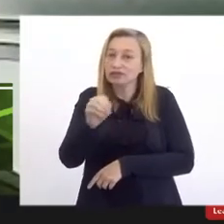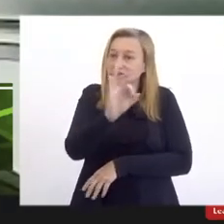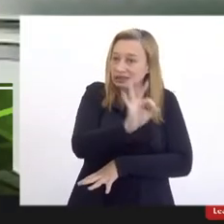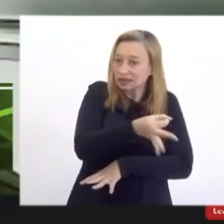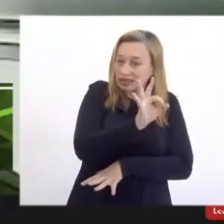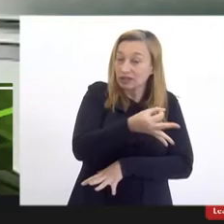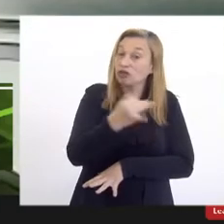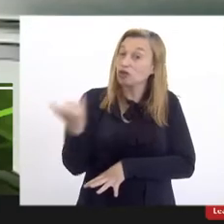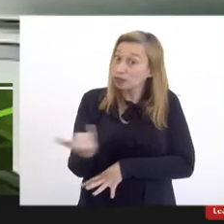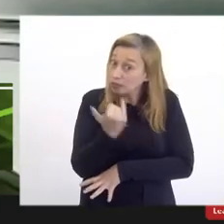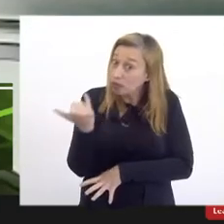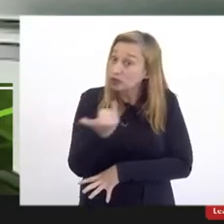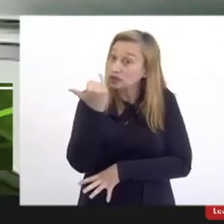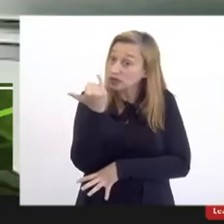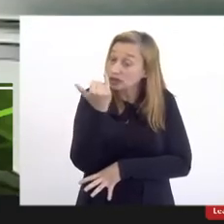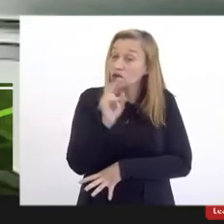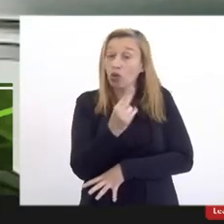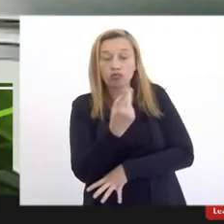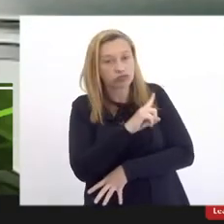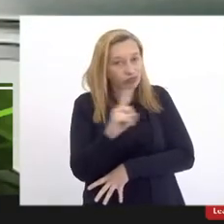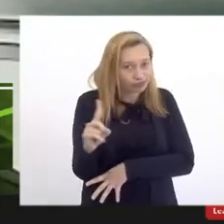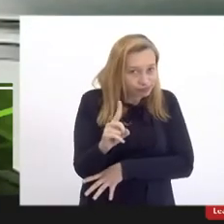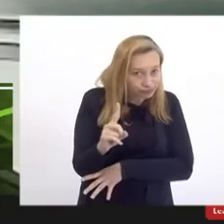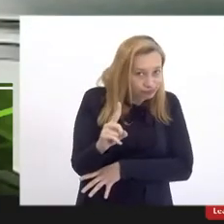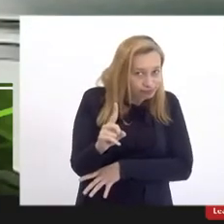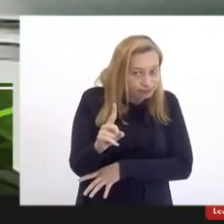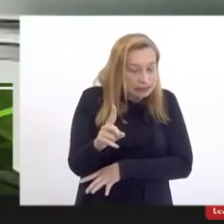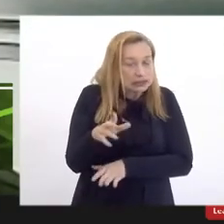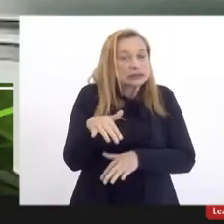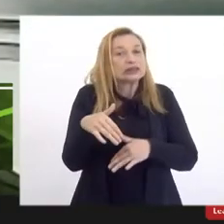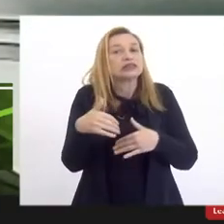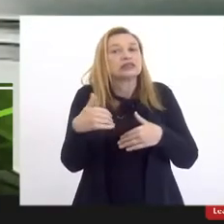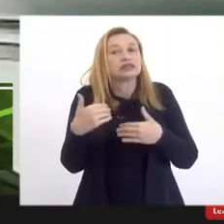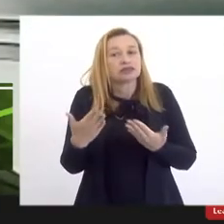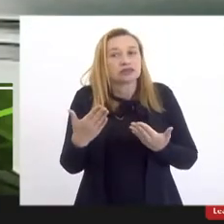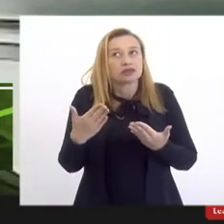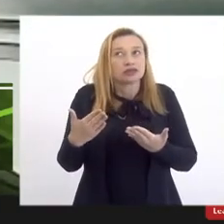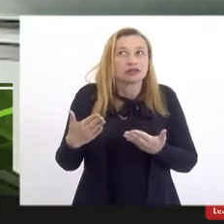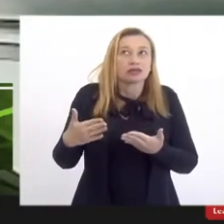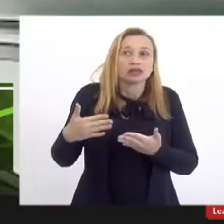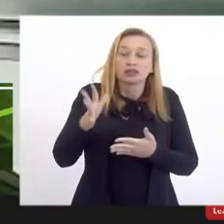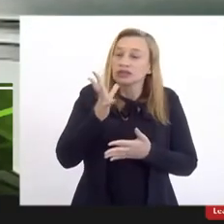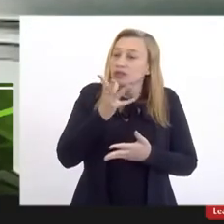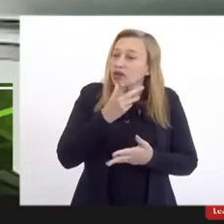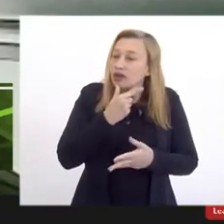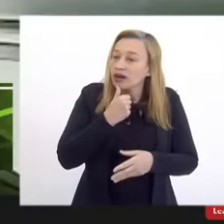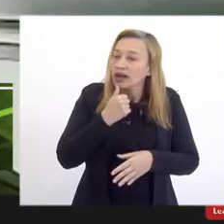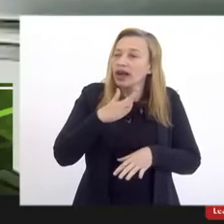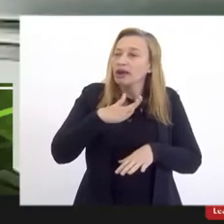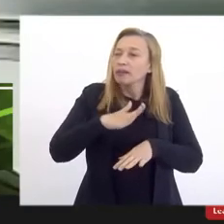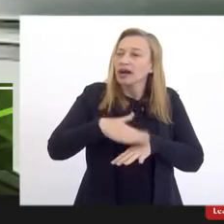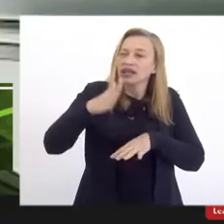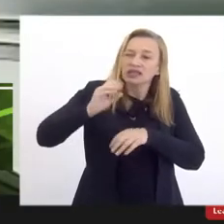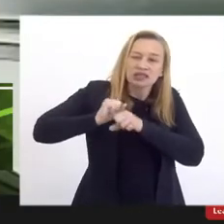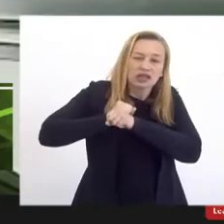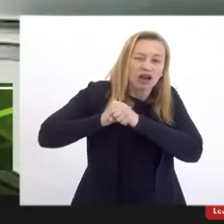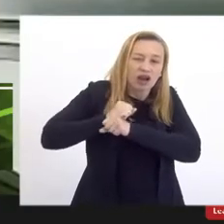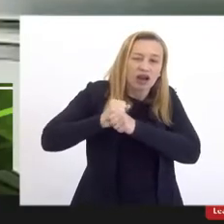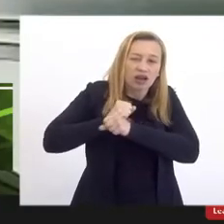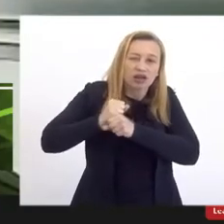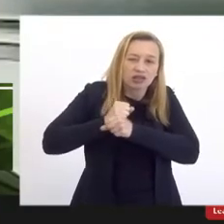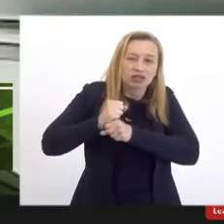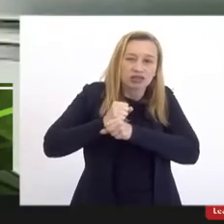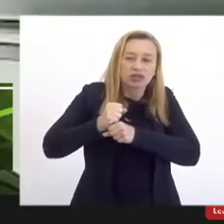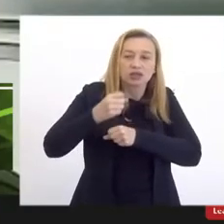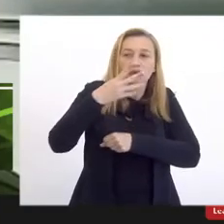importante ou não. E isso durará ainda, quiçá, tantos outros anos quanto esses